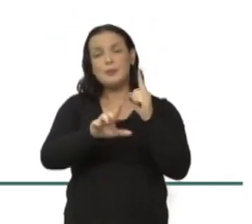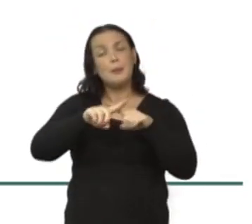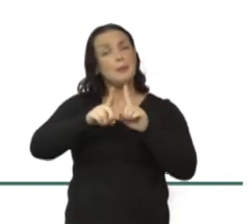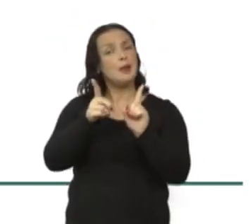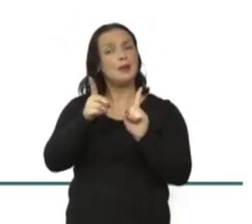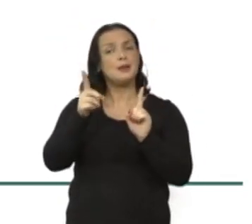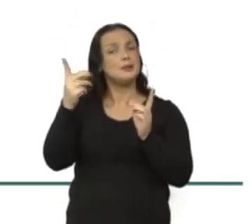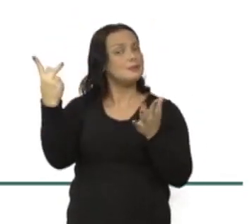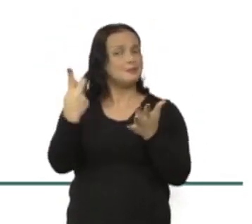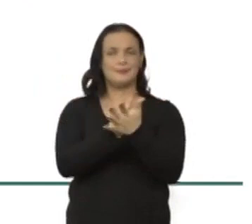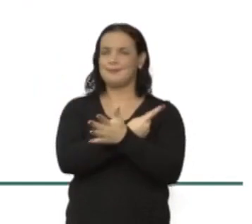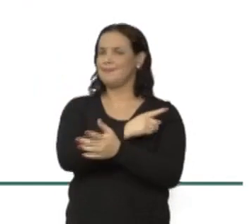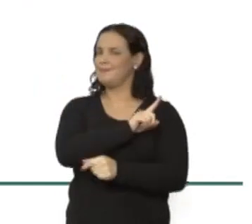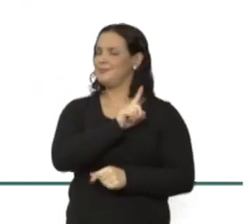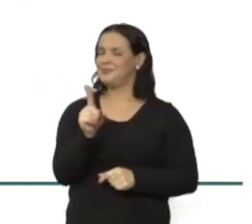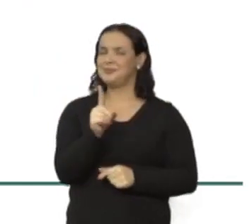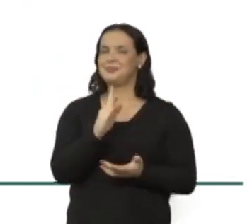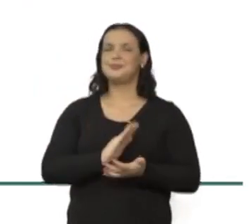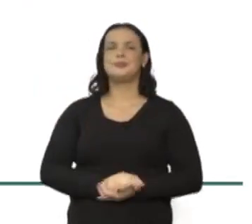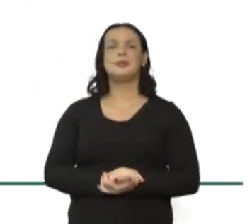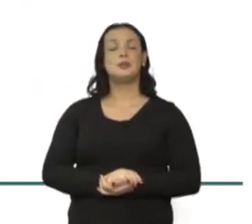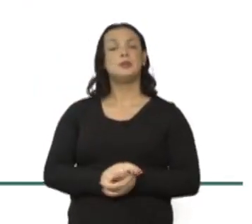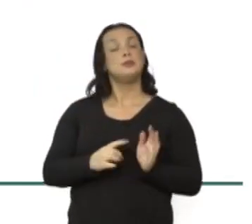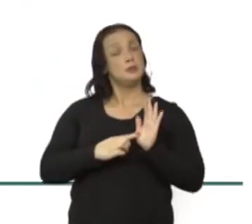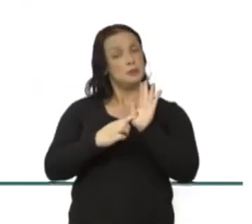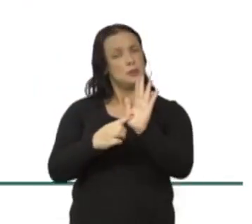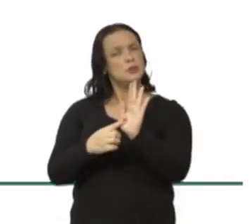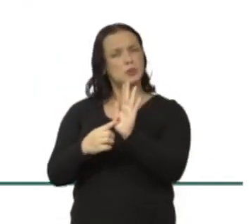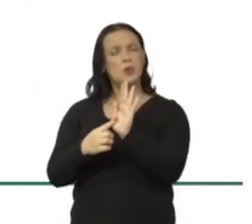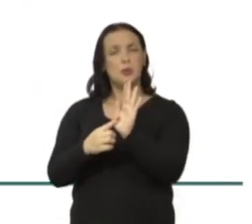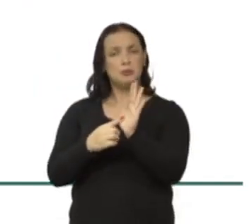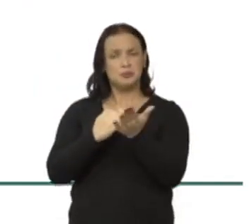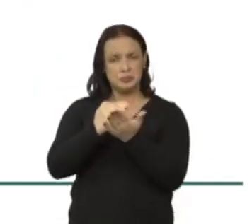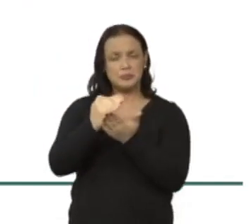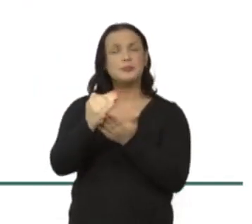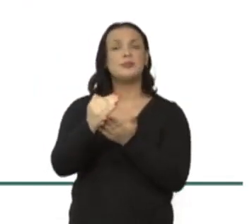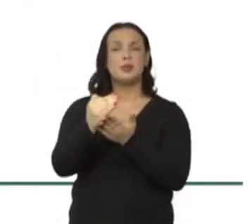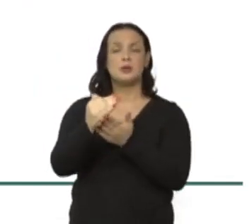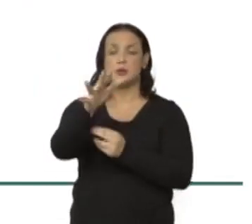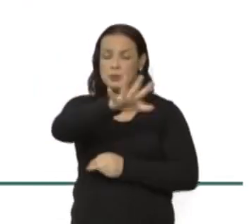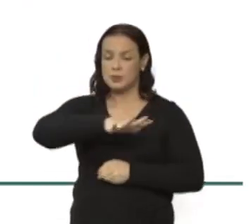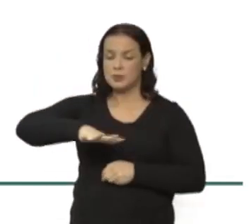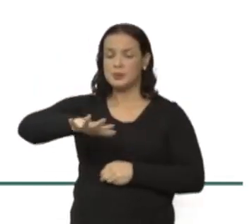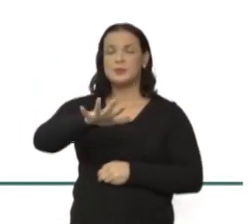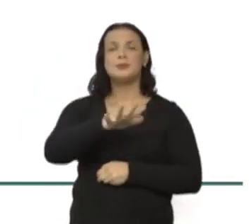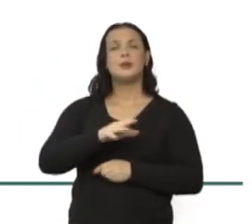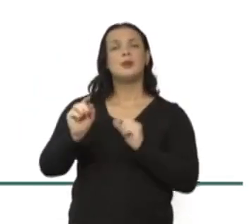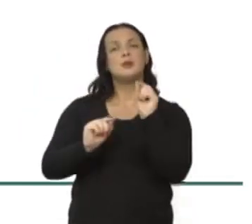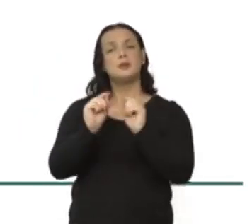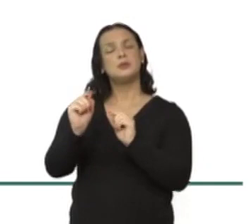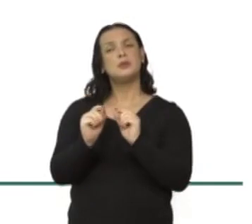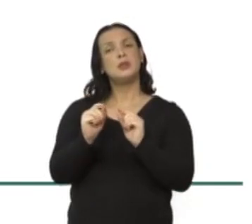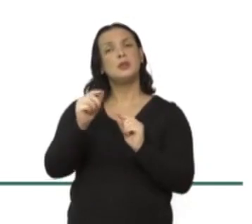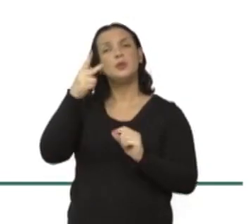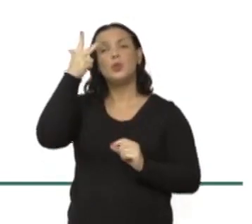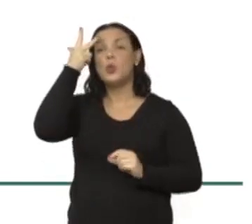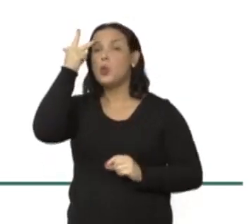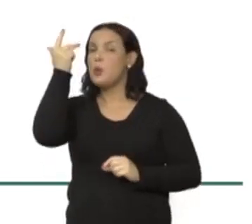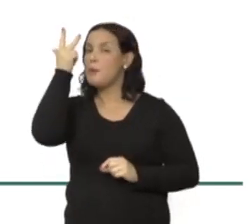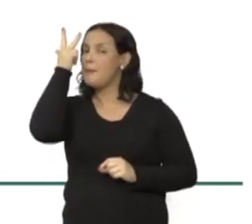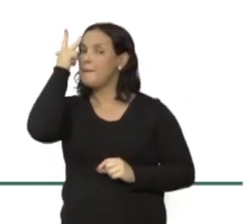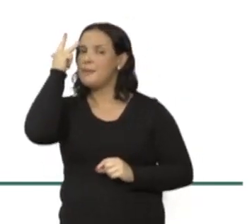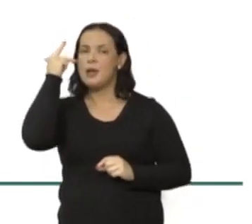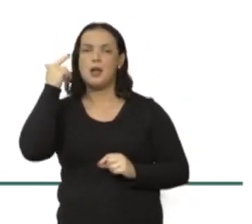acontece. Você trouxe desde o início, assim, os espaços, o que a gente acabou naturalizando e